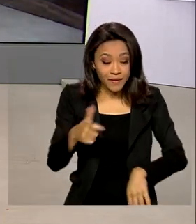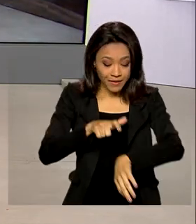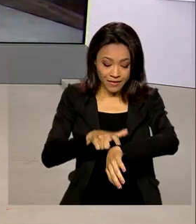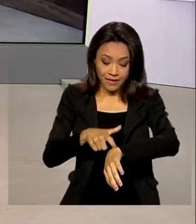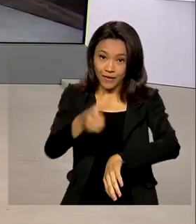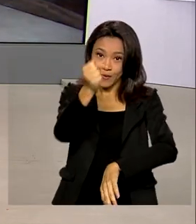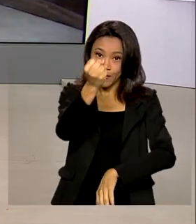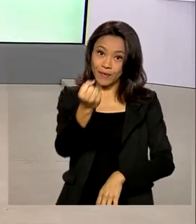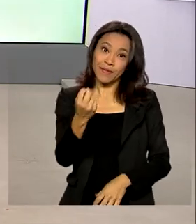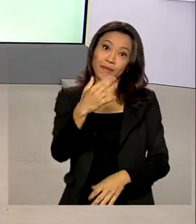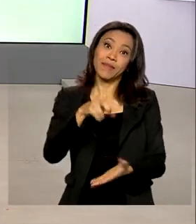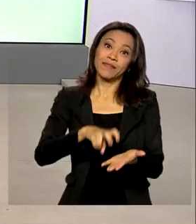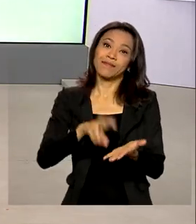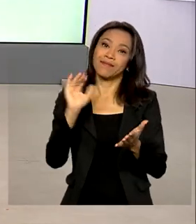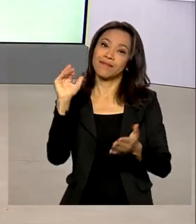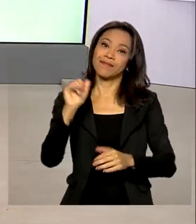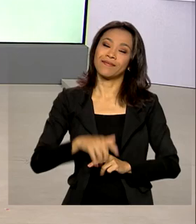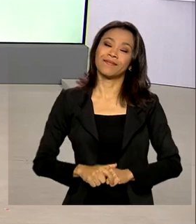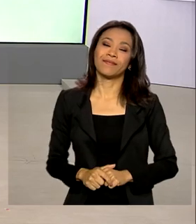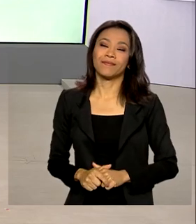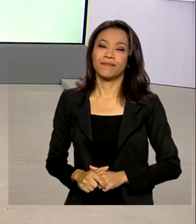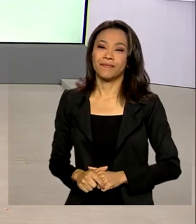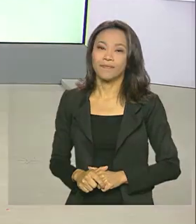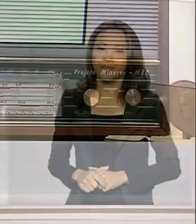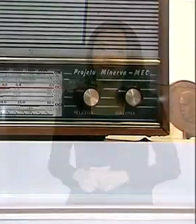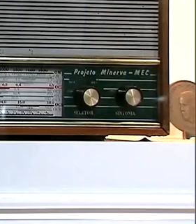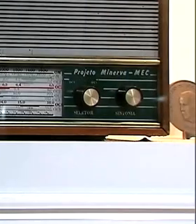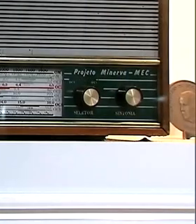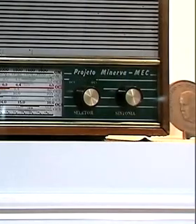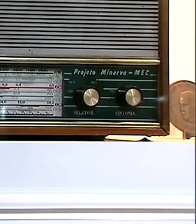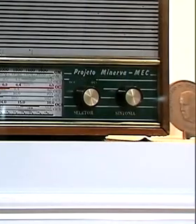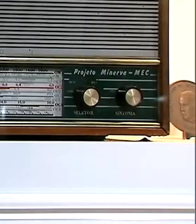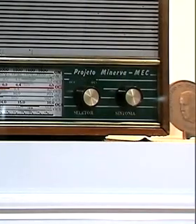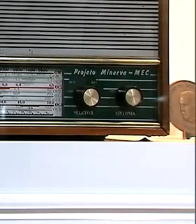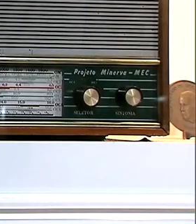às 8 da manhã. Tchau, tchau. Tchau.